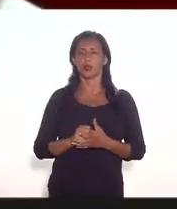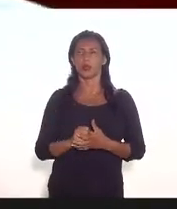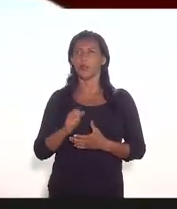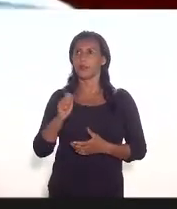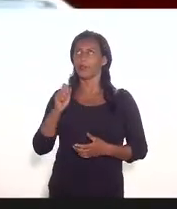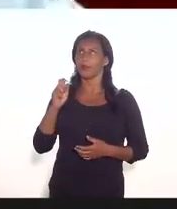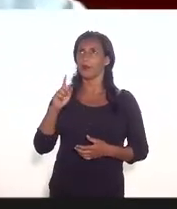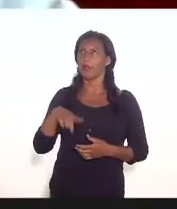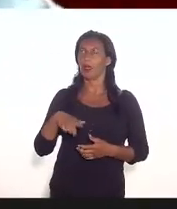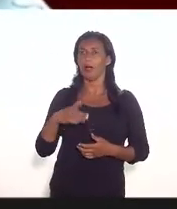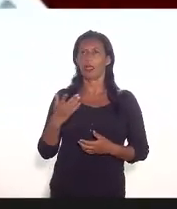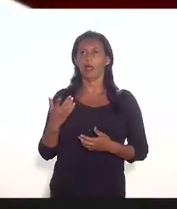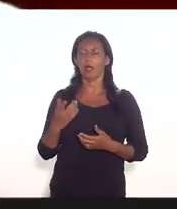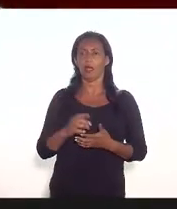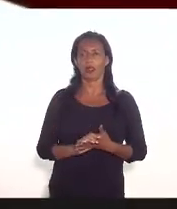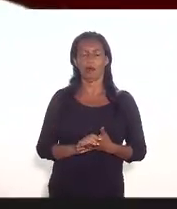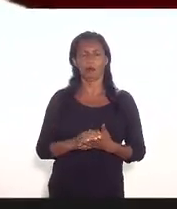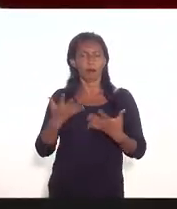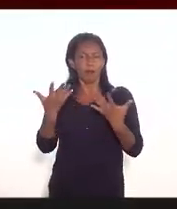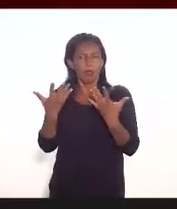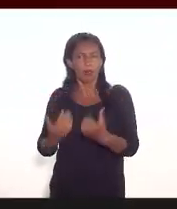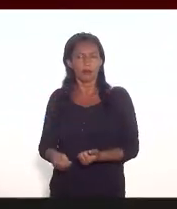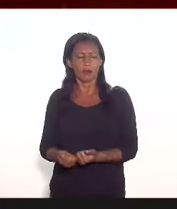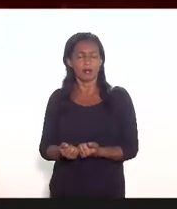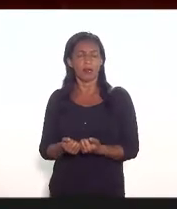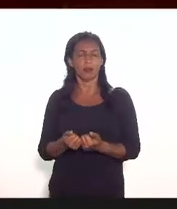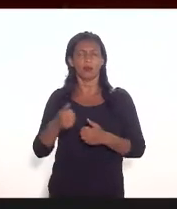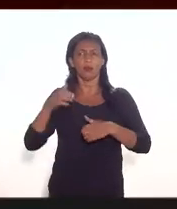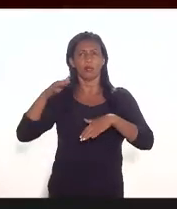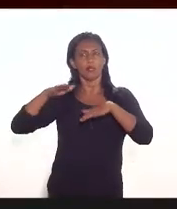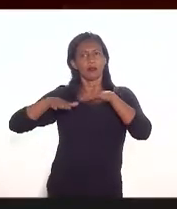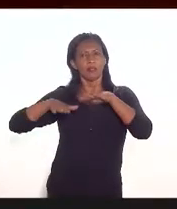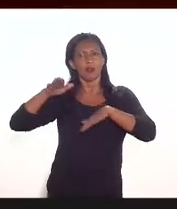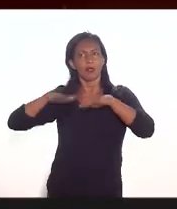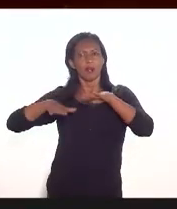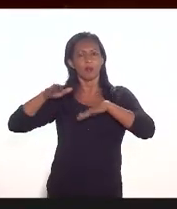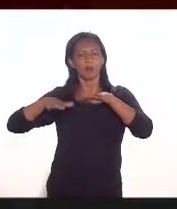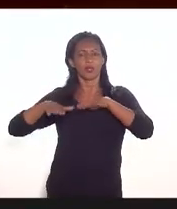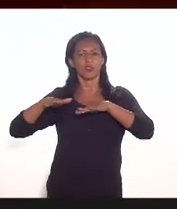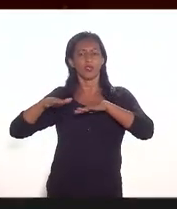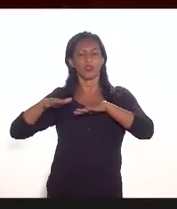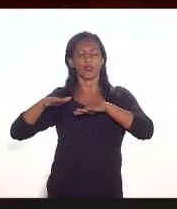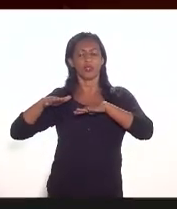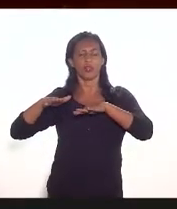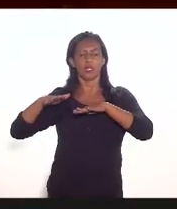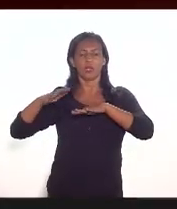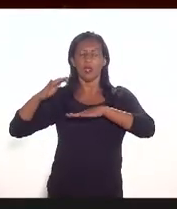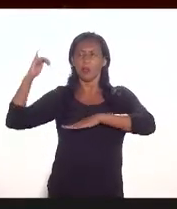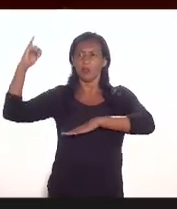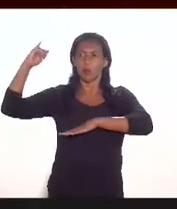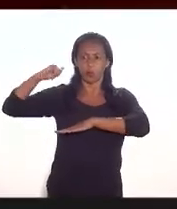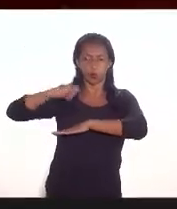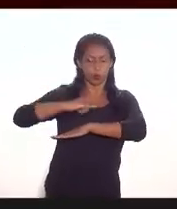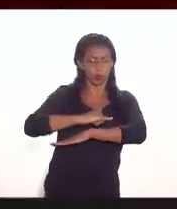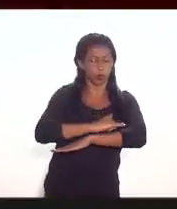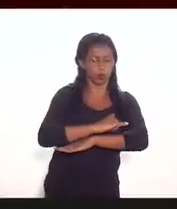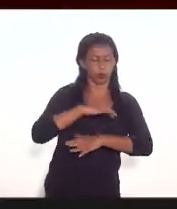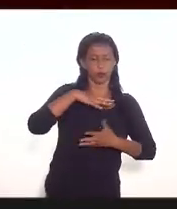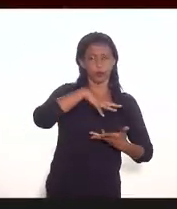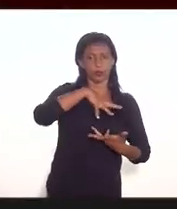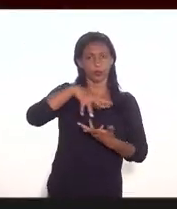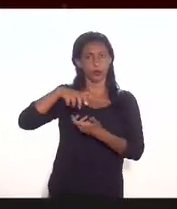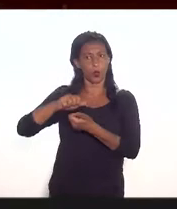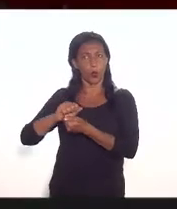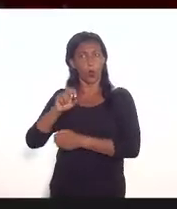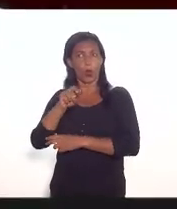é é é concedido na medida em que fala em centro internacional de conexão de voos ou em